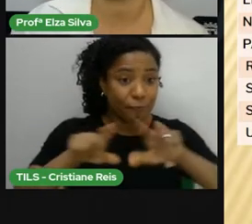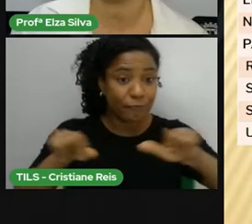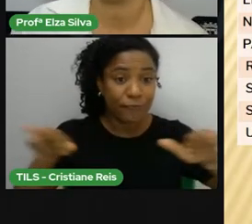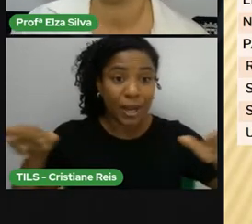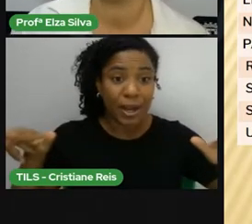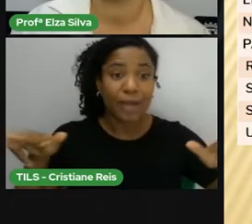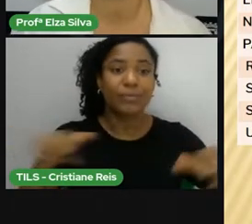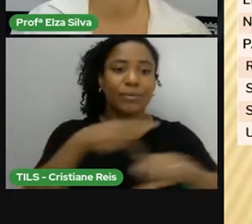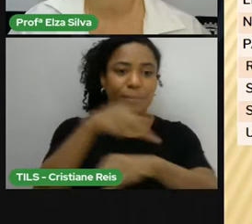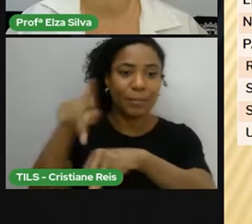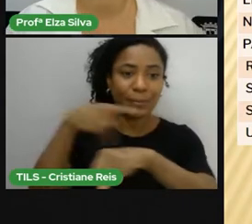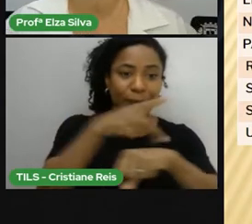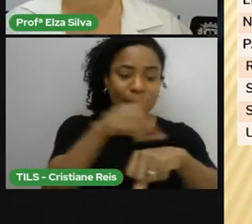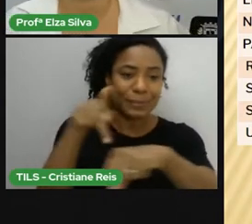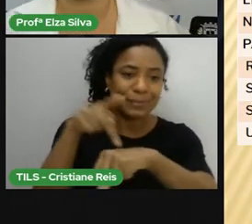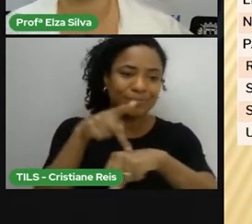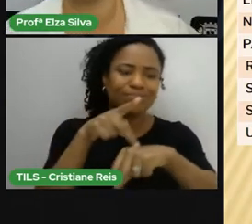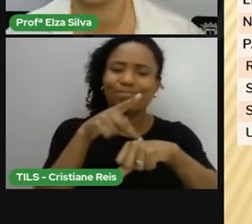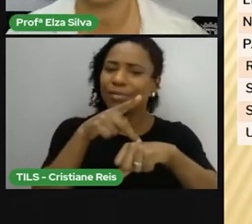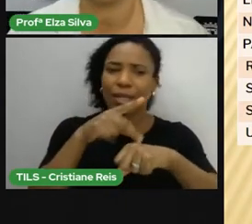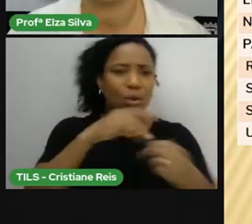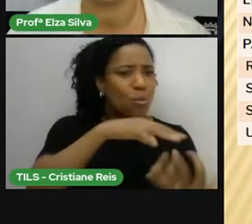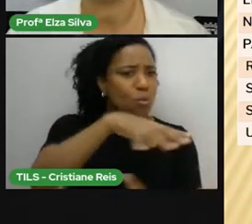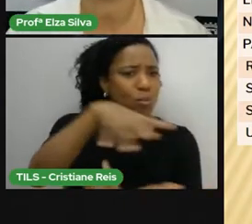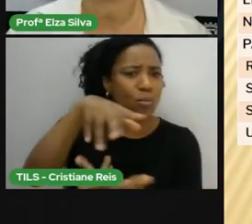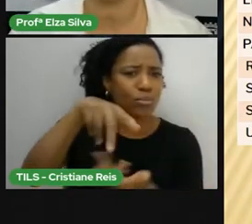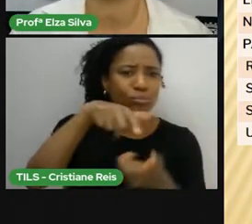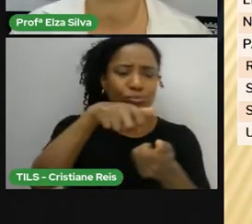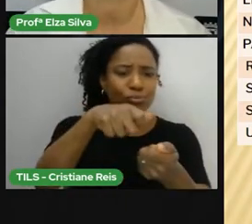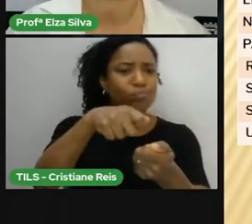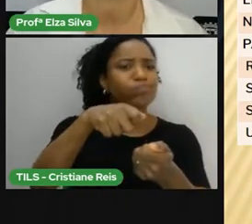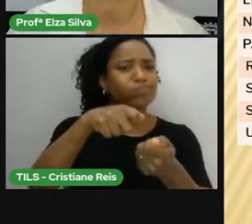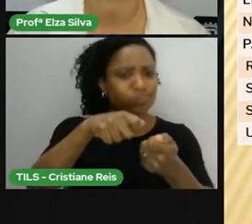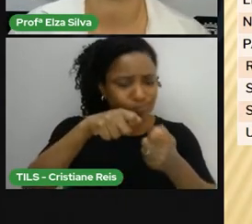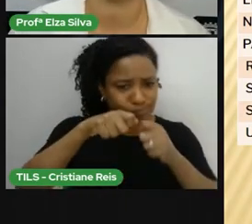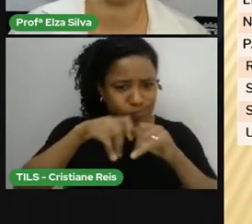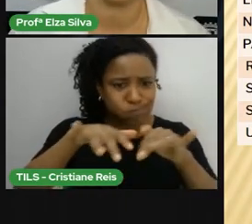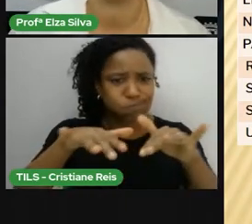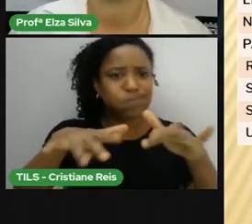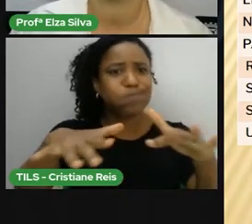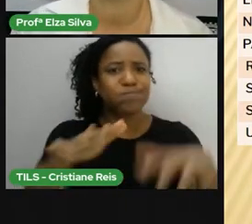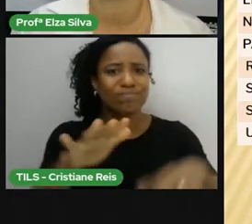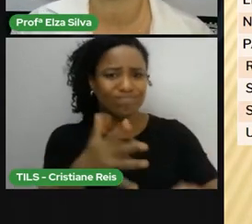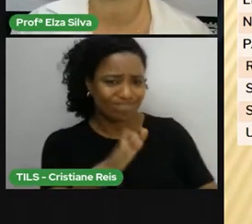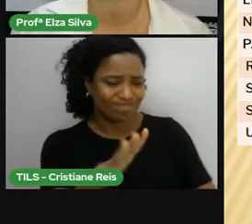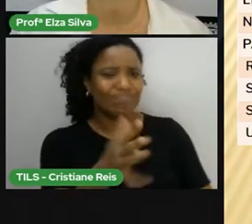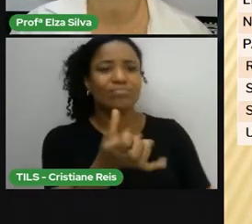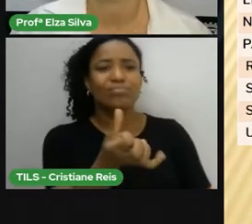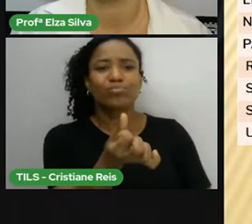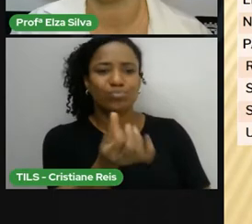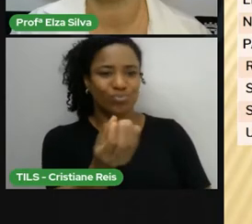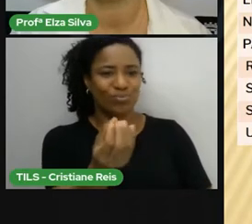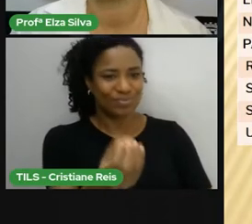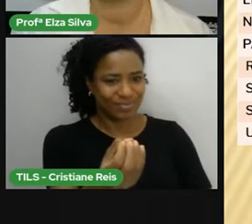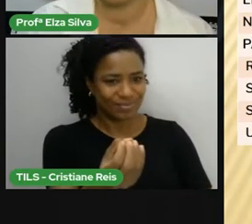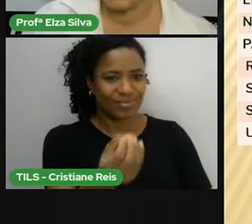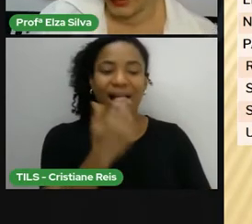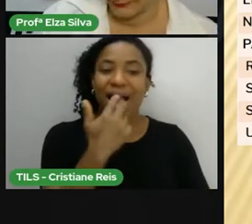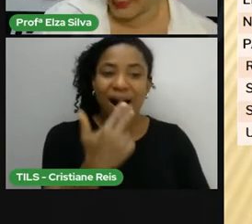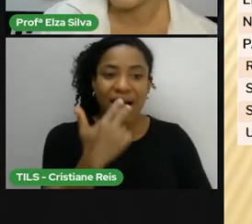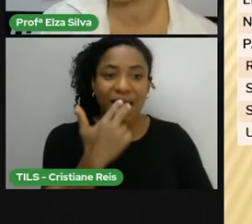países espalhados pelo mundo que falam a língua inglesa como língua mãe